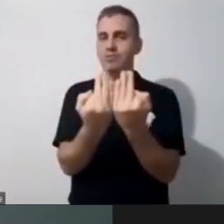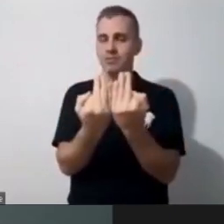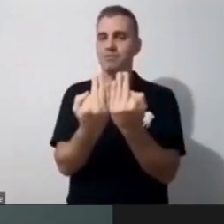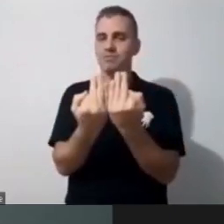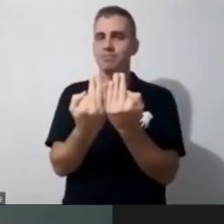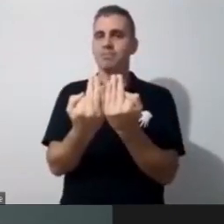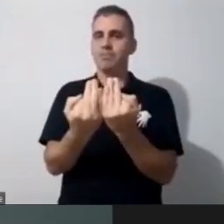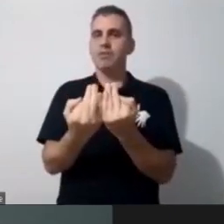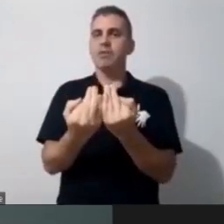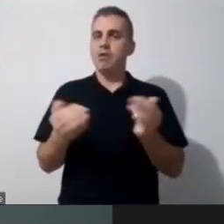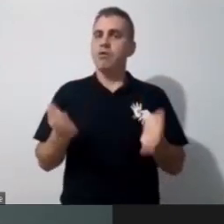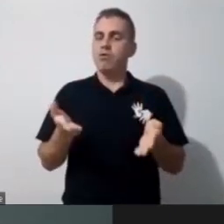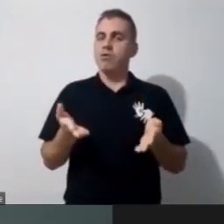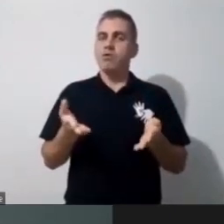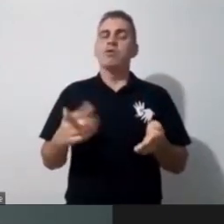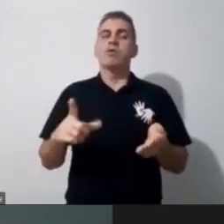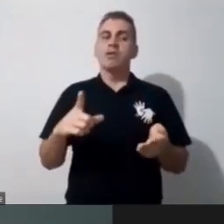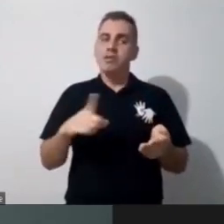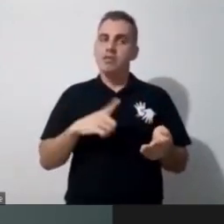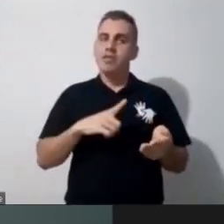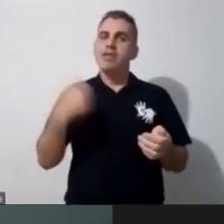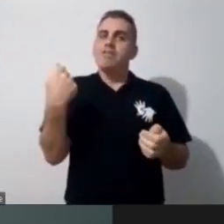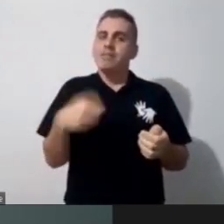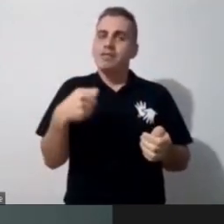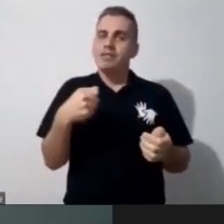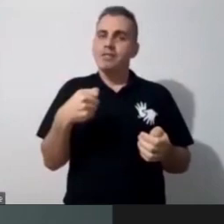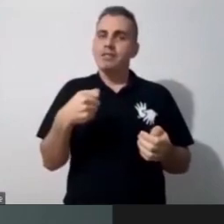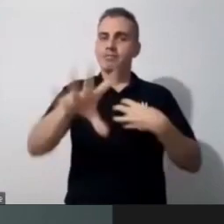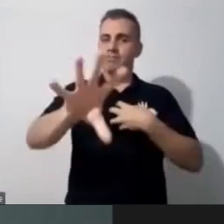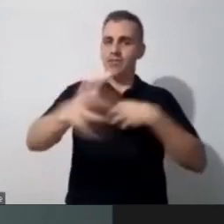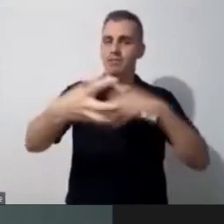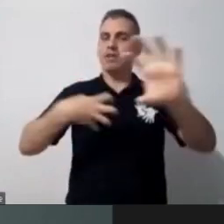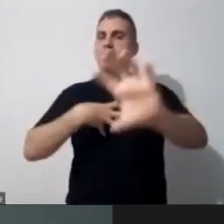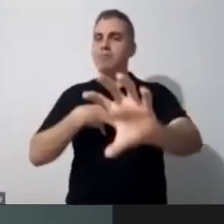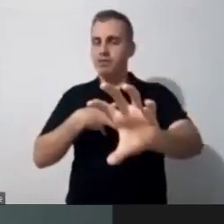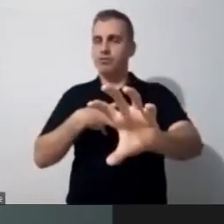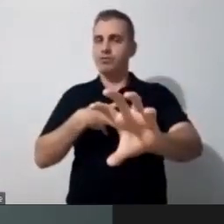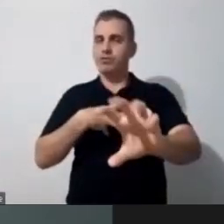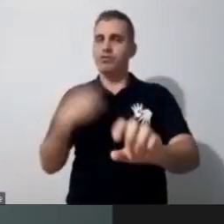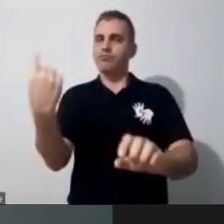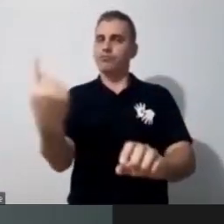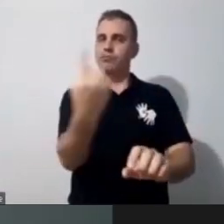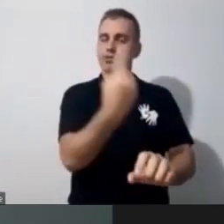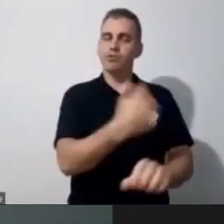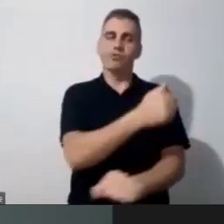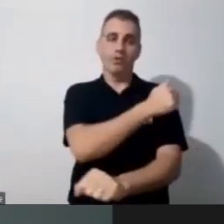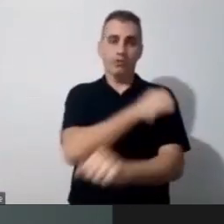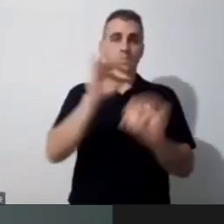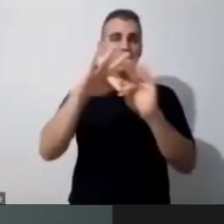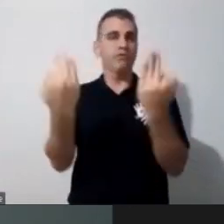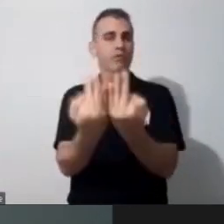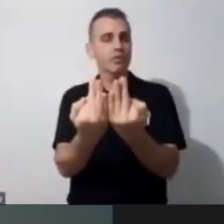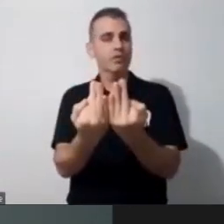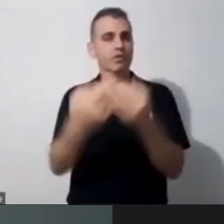no lugar do outro, né, acho que isso facilita e enriquece o planejamento pedagógico, e eu sempre coloco que a gente